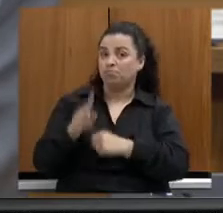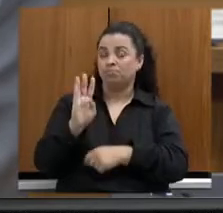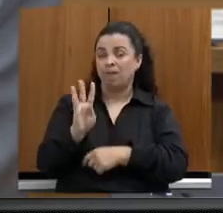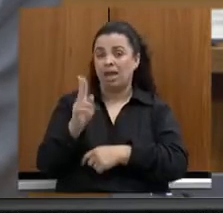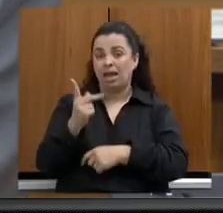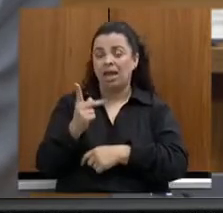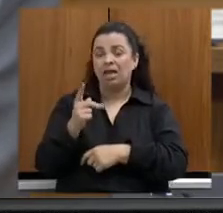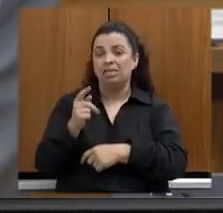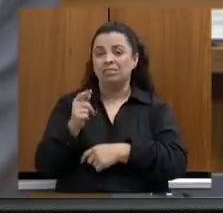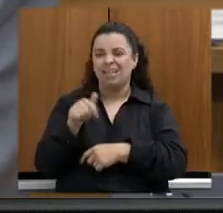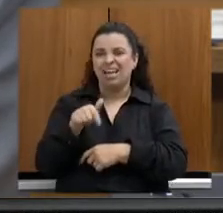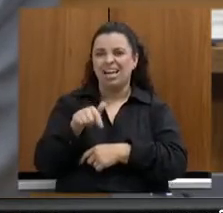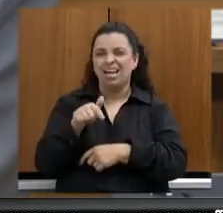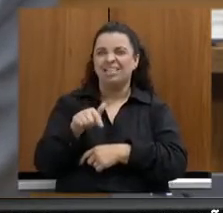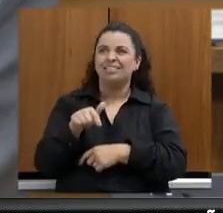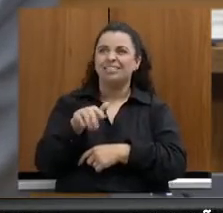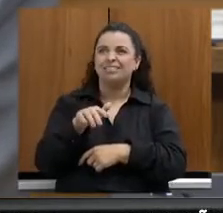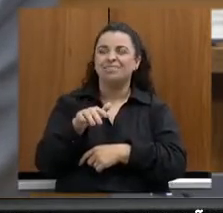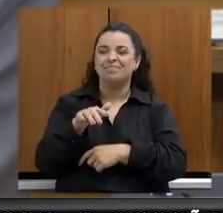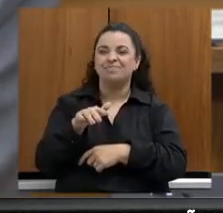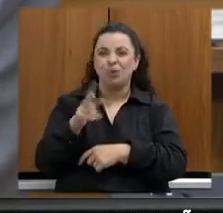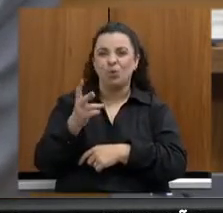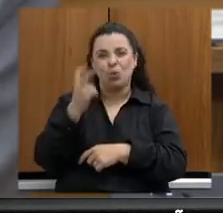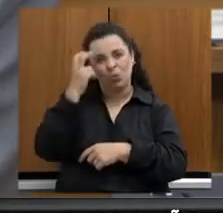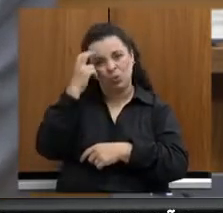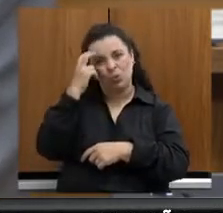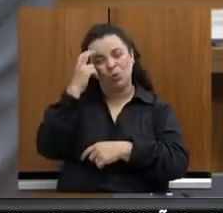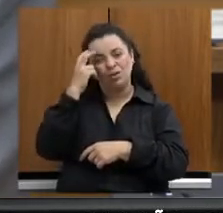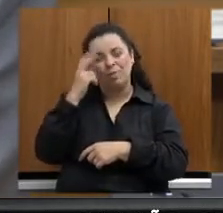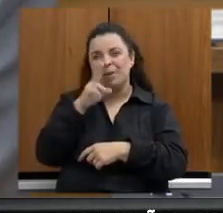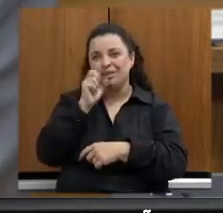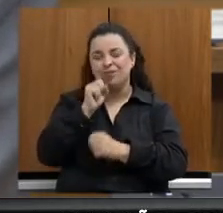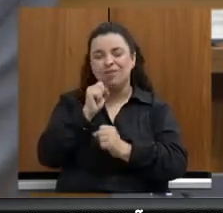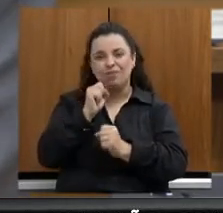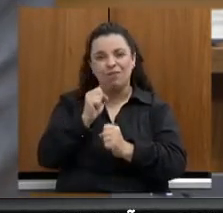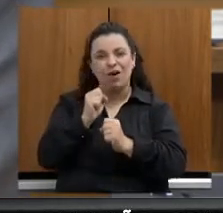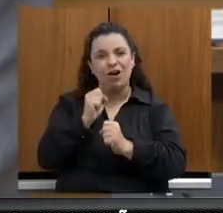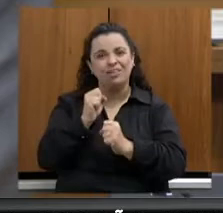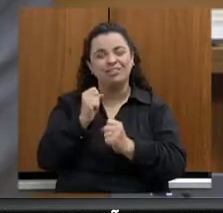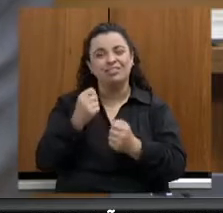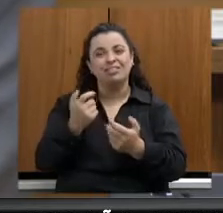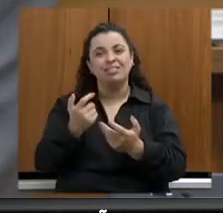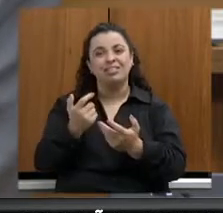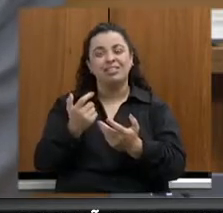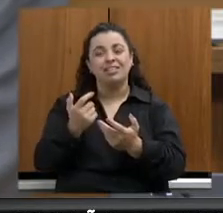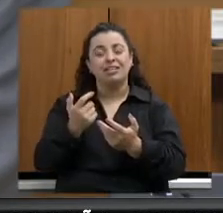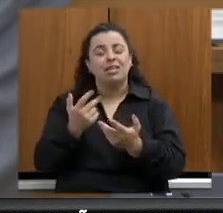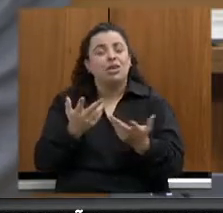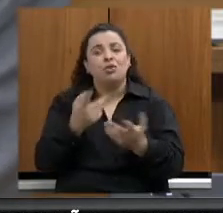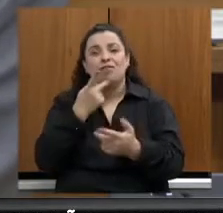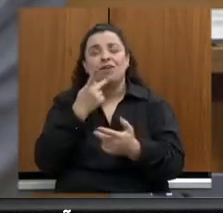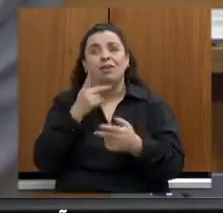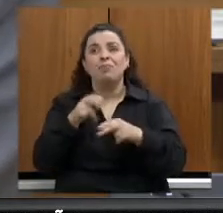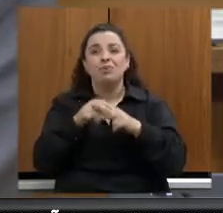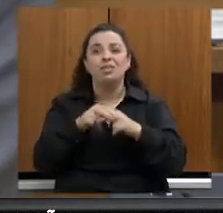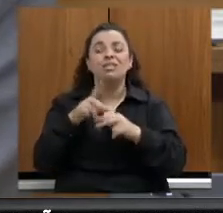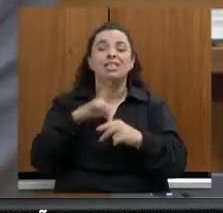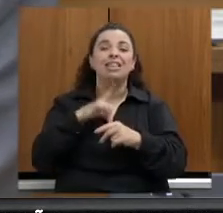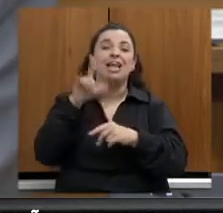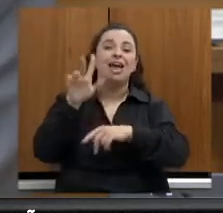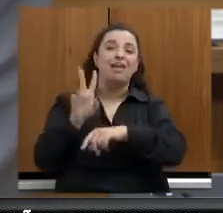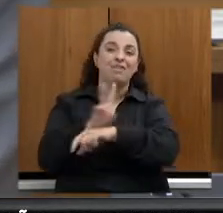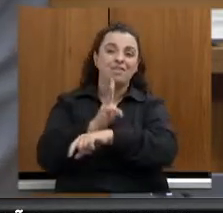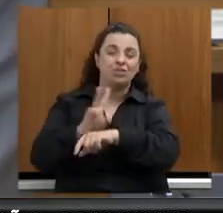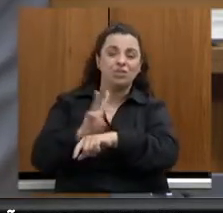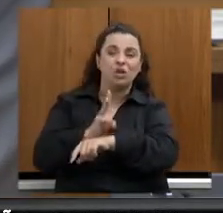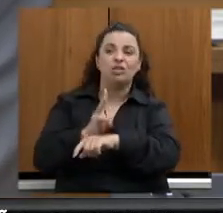setor da cultura com mais presença, mais pungente. Eu digo isso porque eu tenho um grupo de dança lá na minha região, que